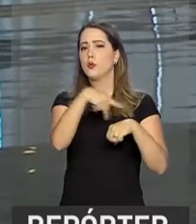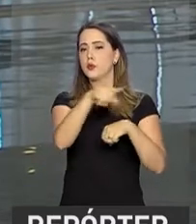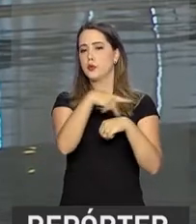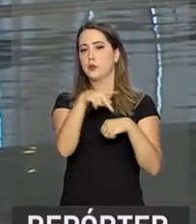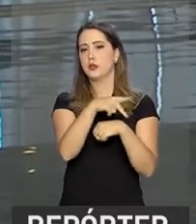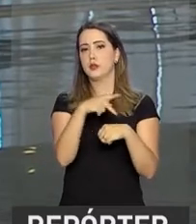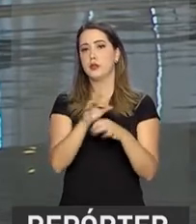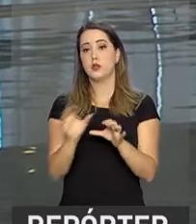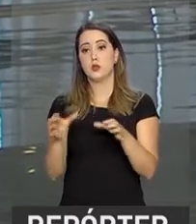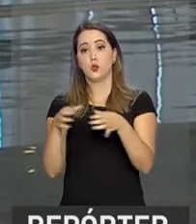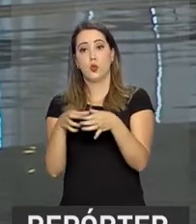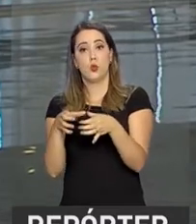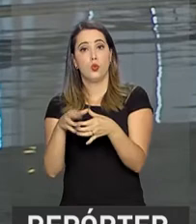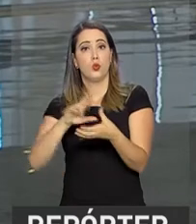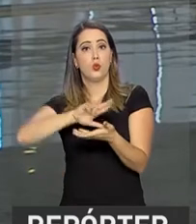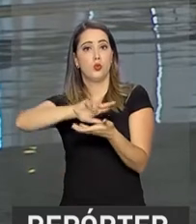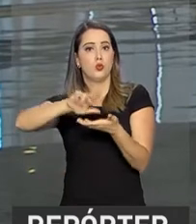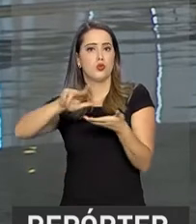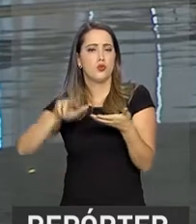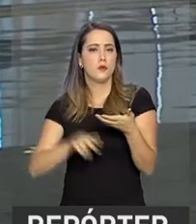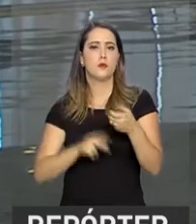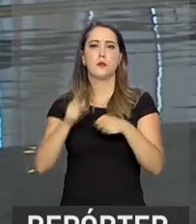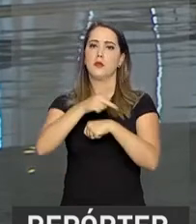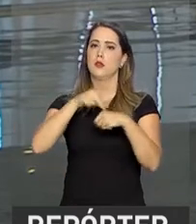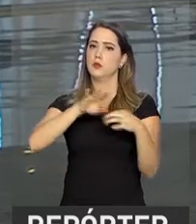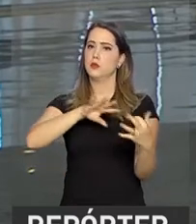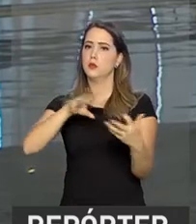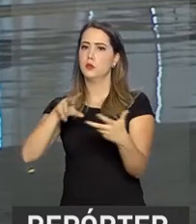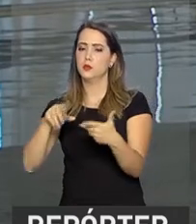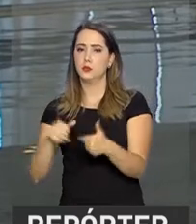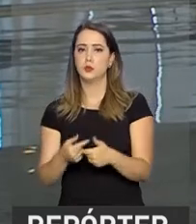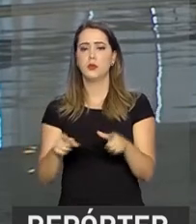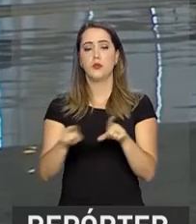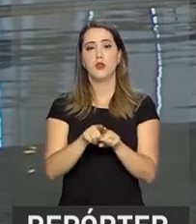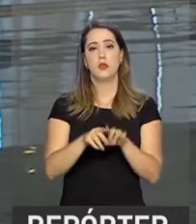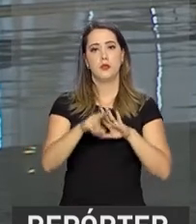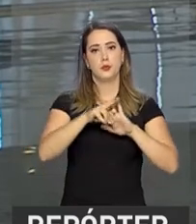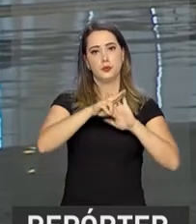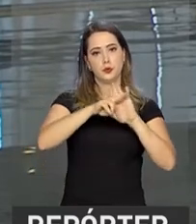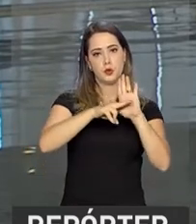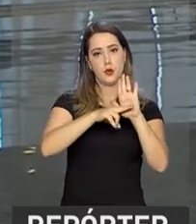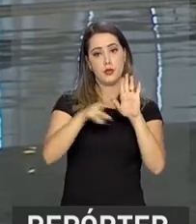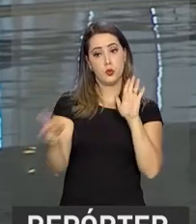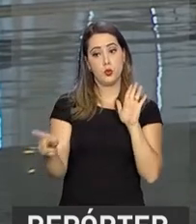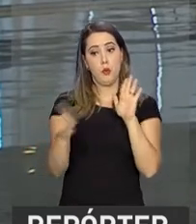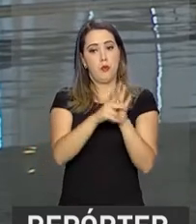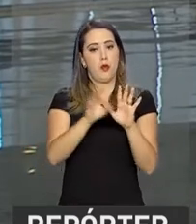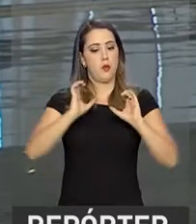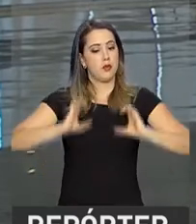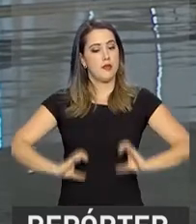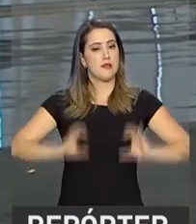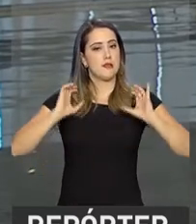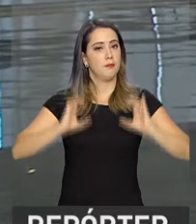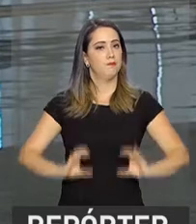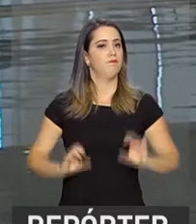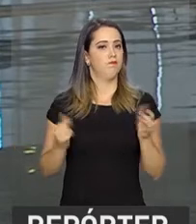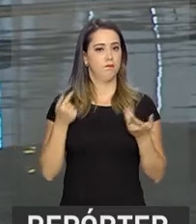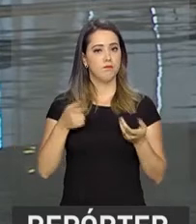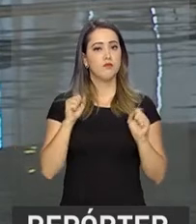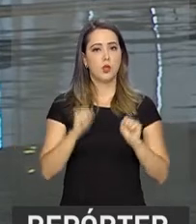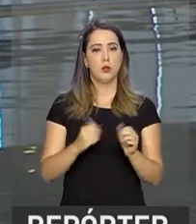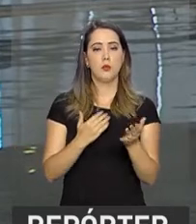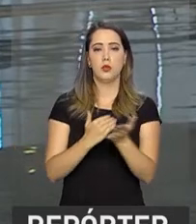organismos internacionais e também o lançamento de um Estatuto da Cidadania que pode ser colocado em